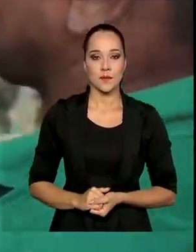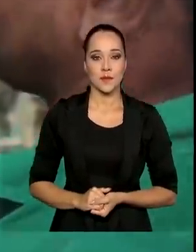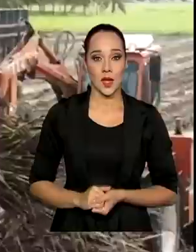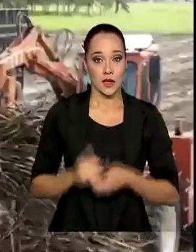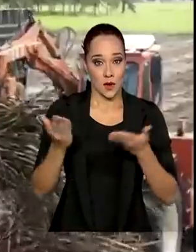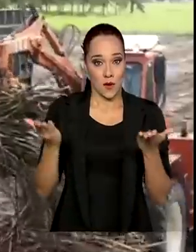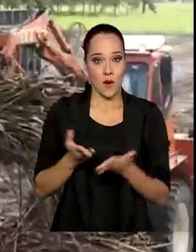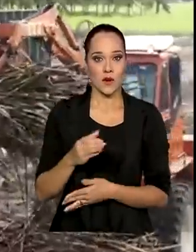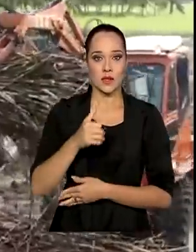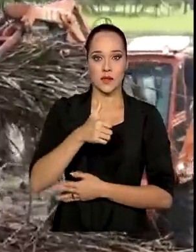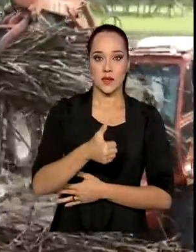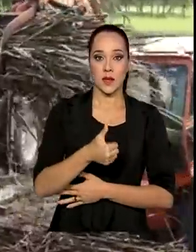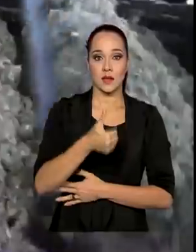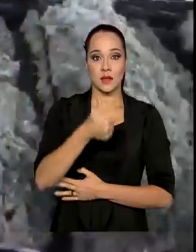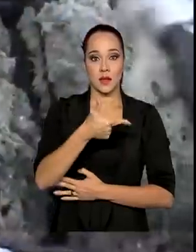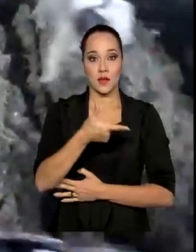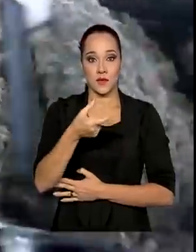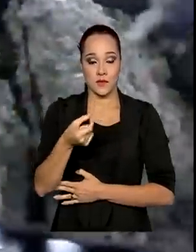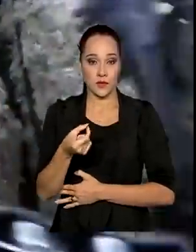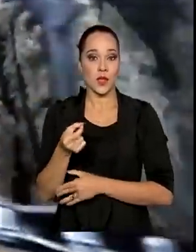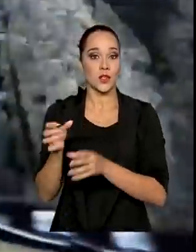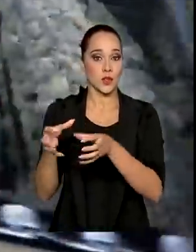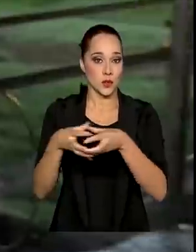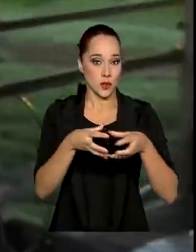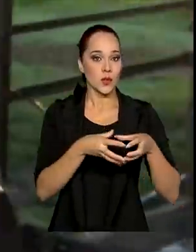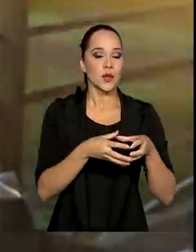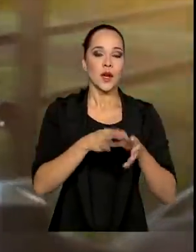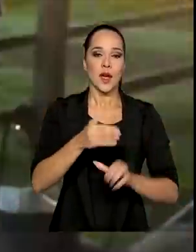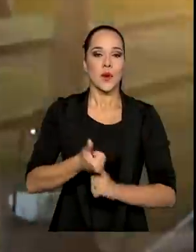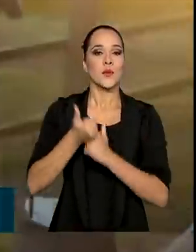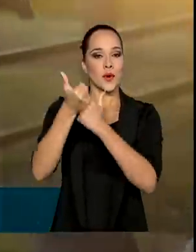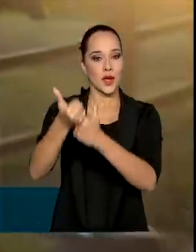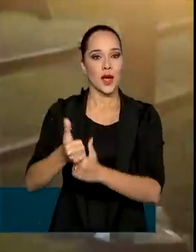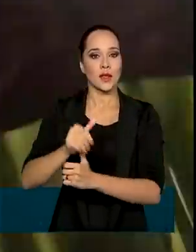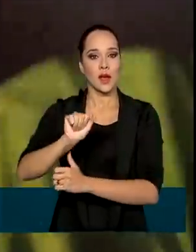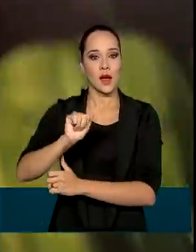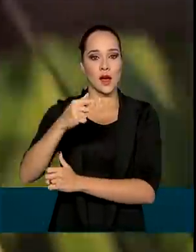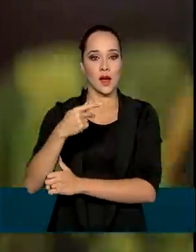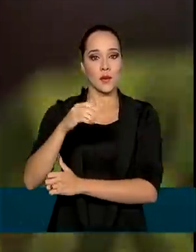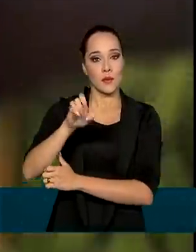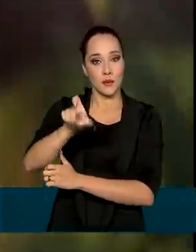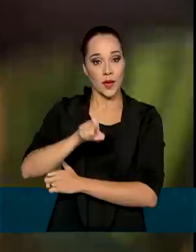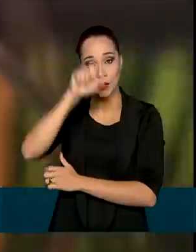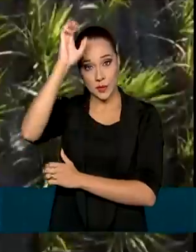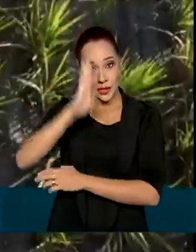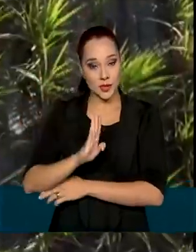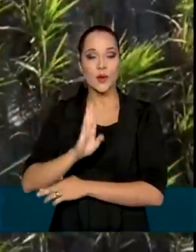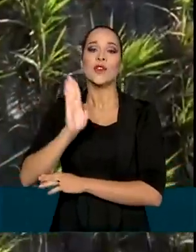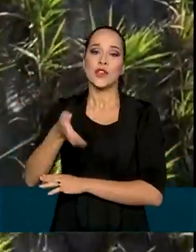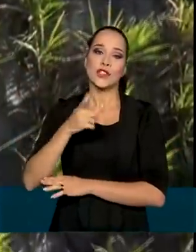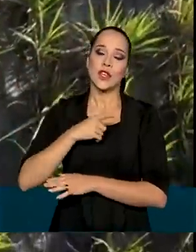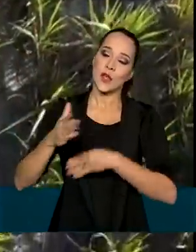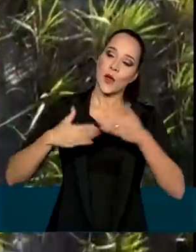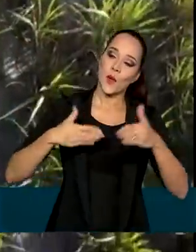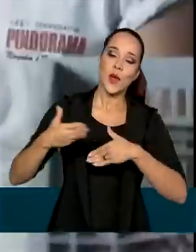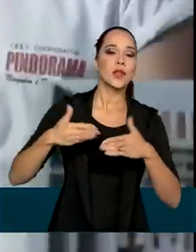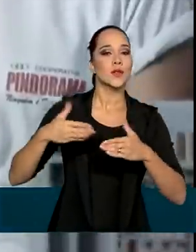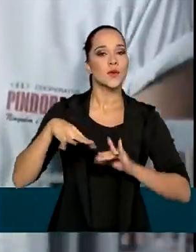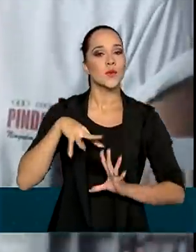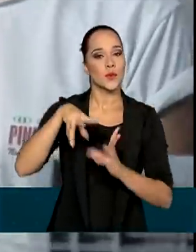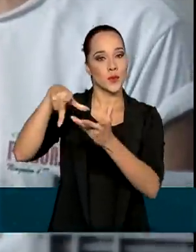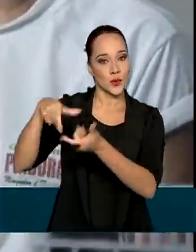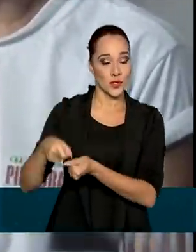Atualmente, 120 cooperativas são apoiadas pela Apex Brasil e já fazem comércio internacional.